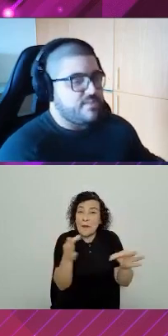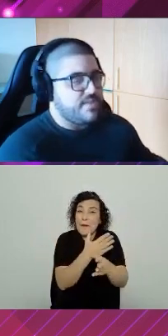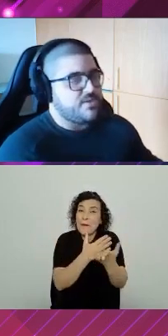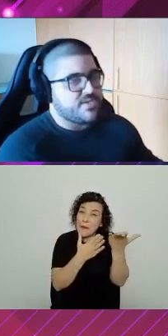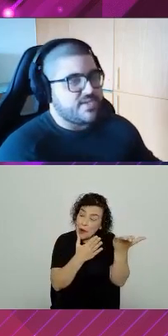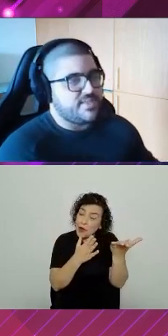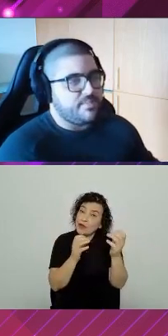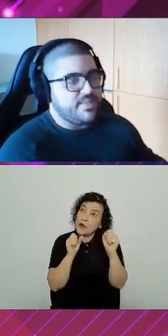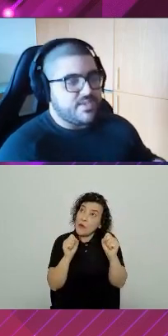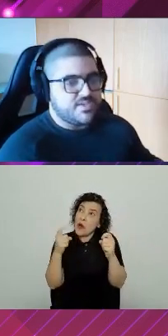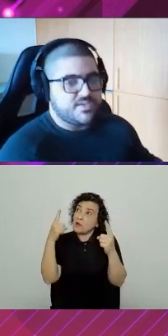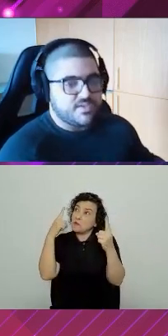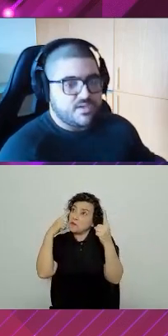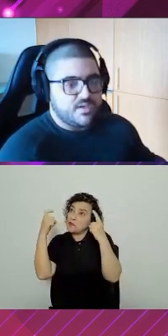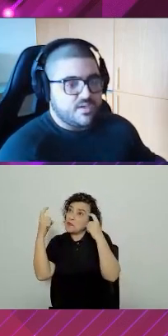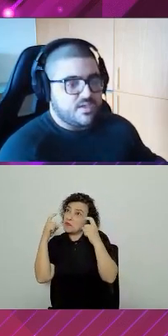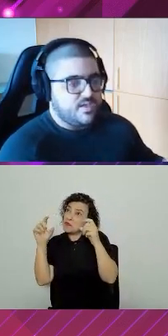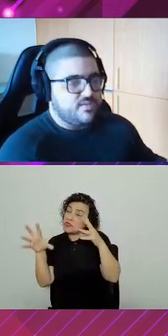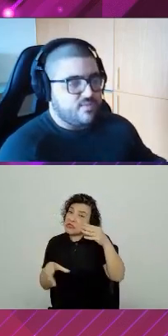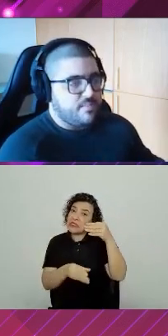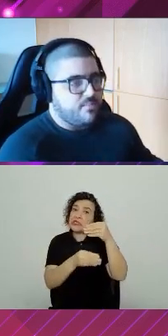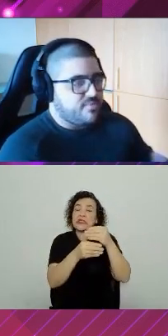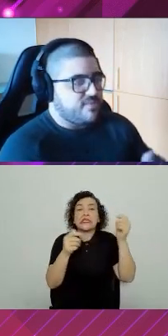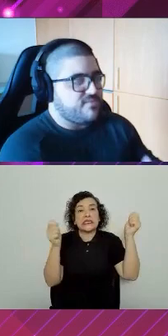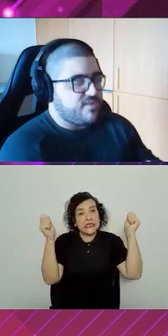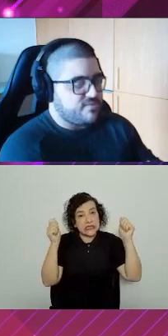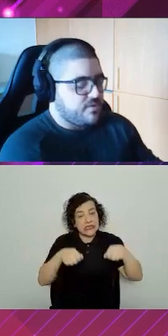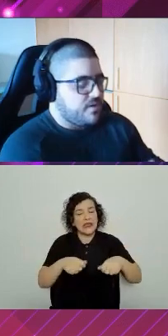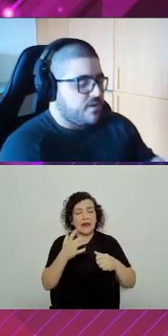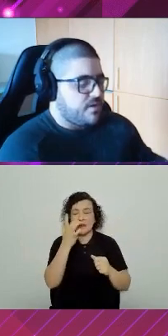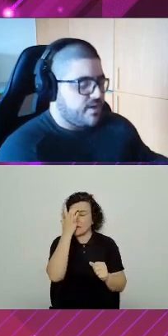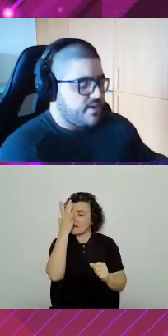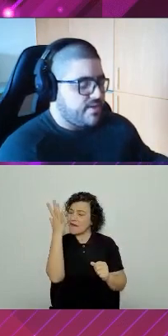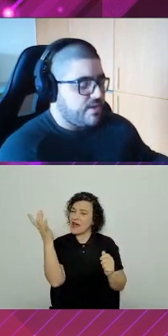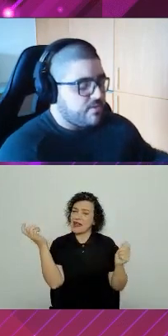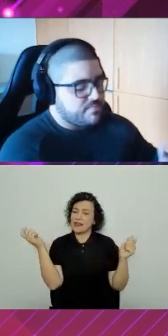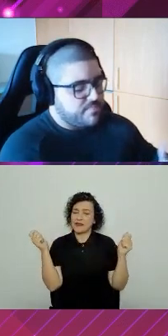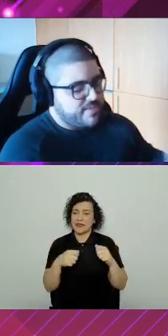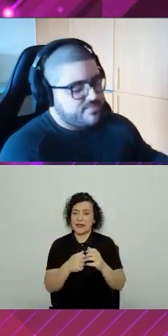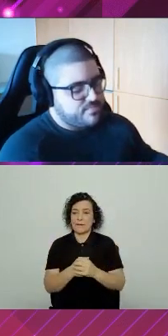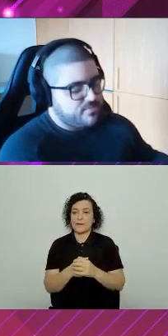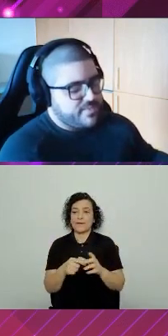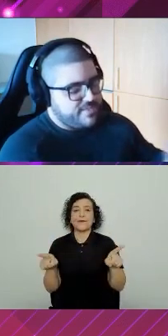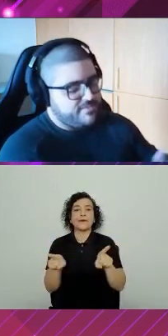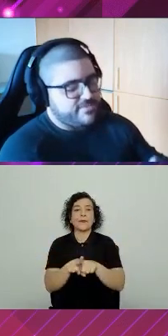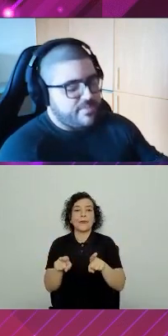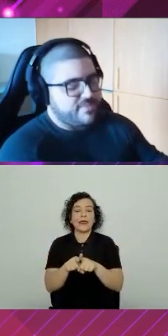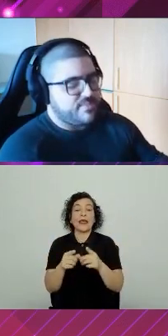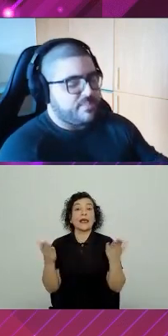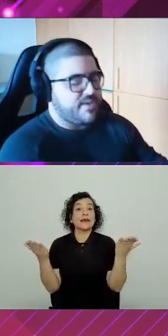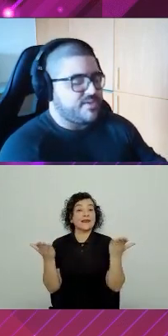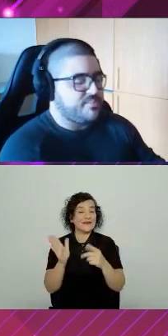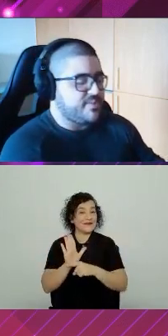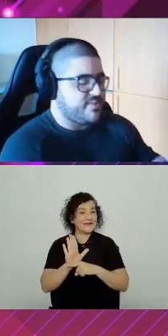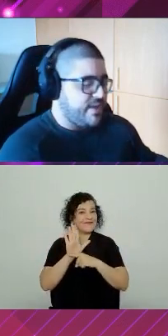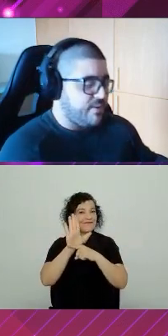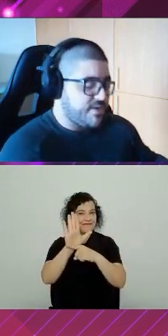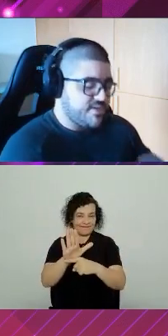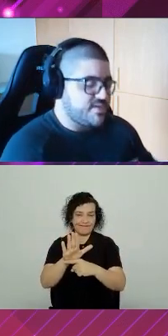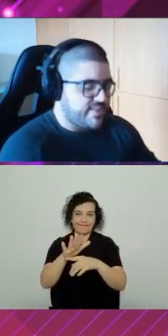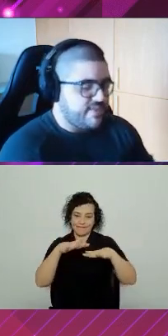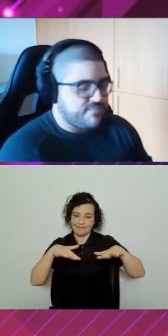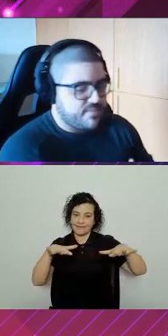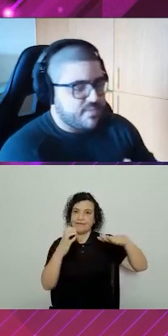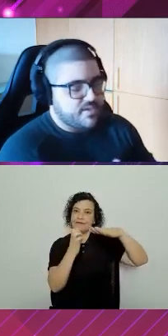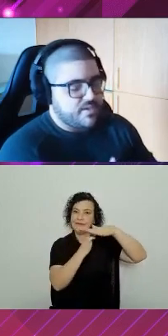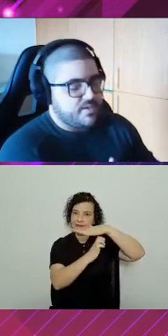posso ter minha lógica independente. E isso é muito mais fácil. E agora, um benefício que é mais para a parte empresarial, a